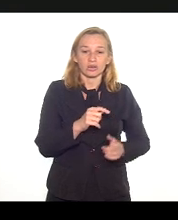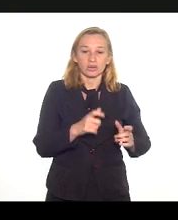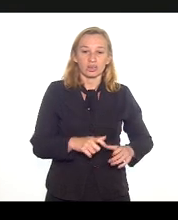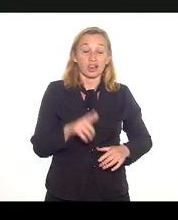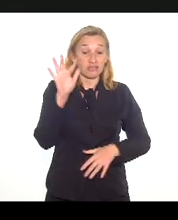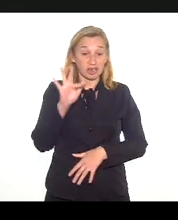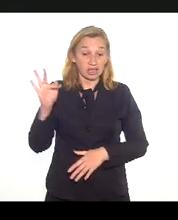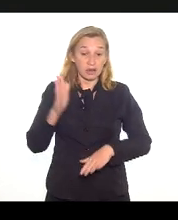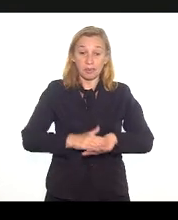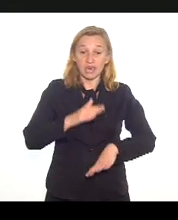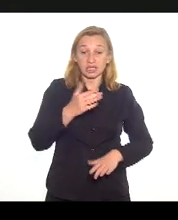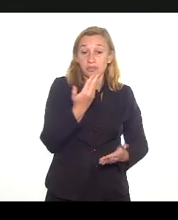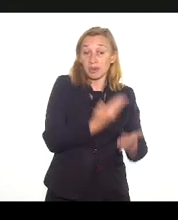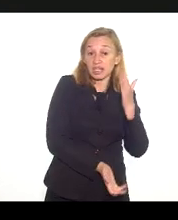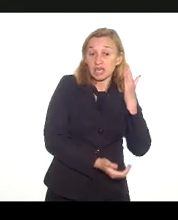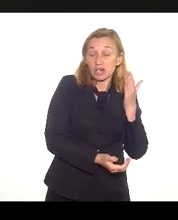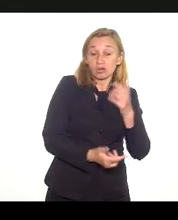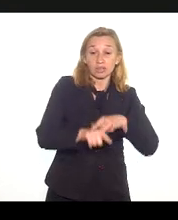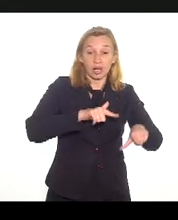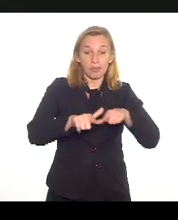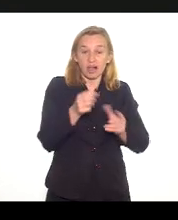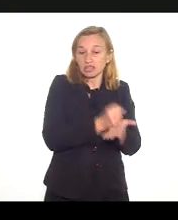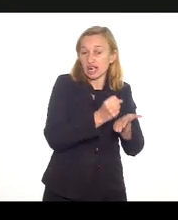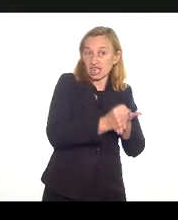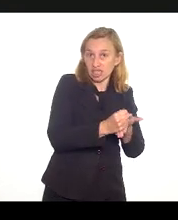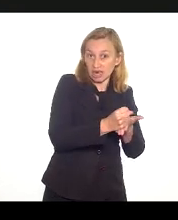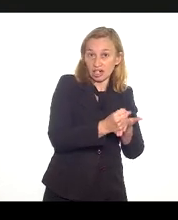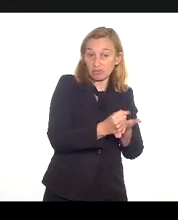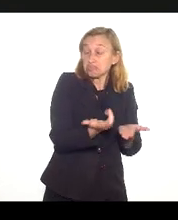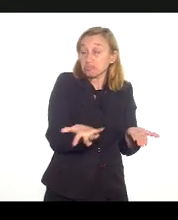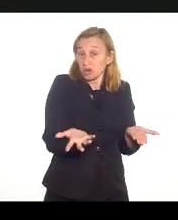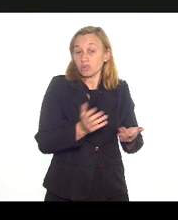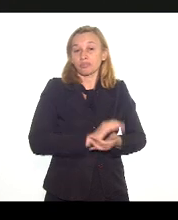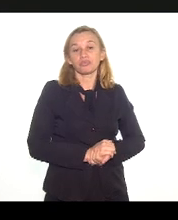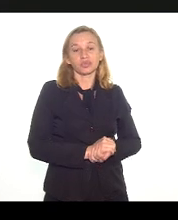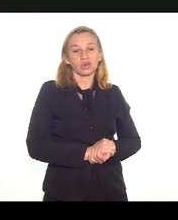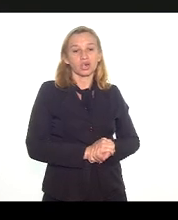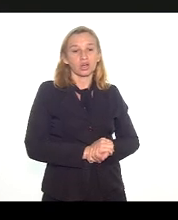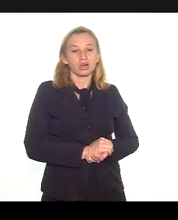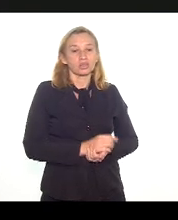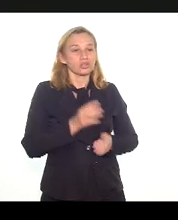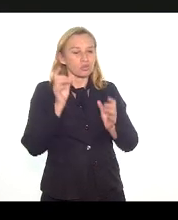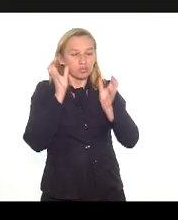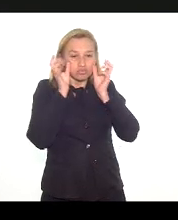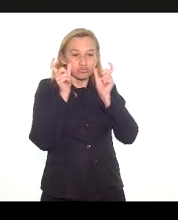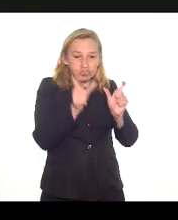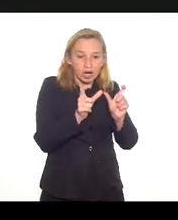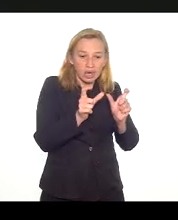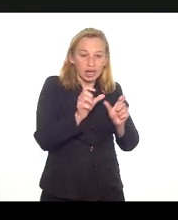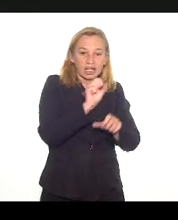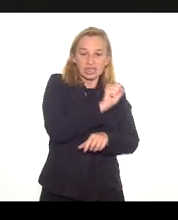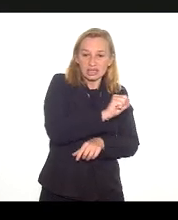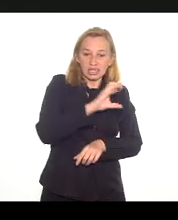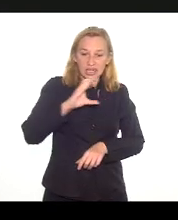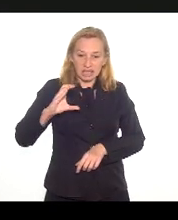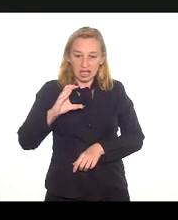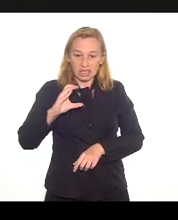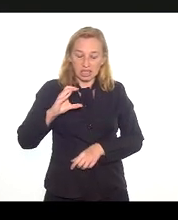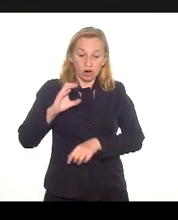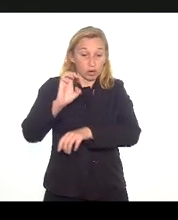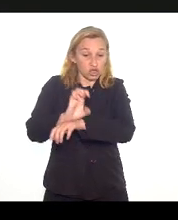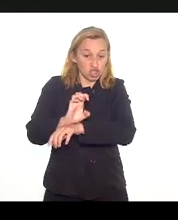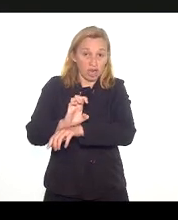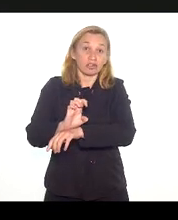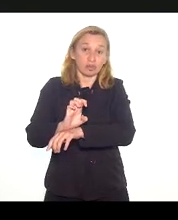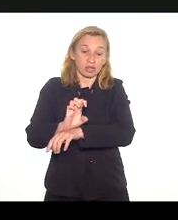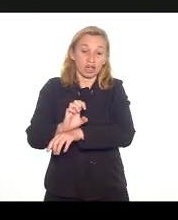com carteira, eu pediria para todos e todas aqui olharem com atenção em Santa Catarina, que é um estado que tem uma